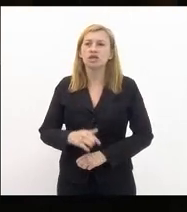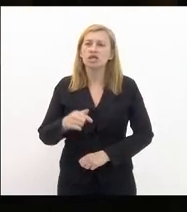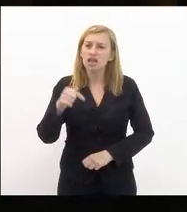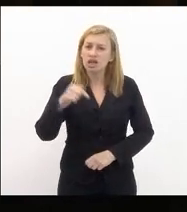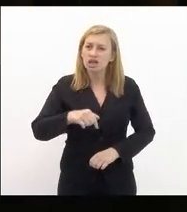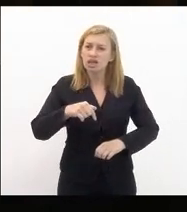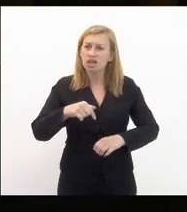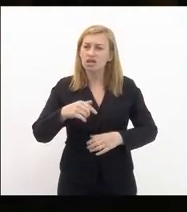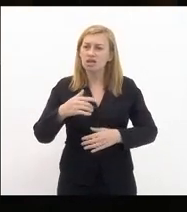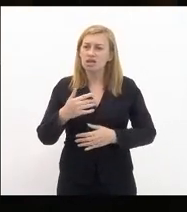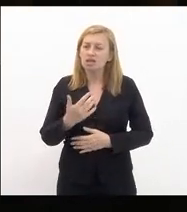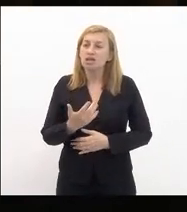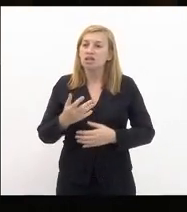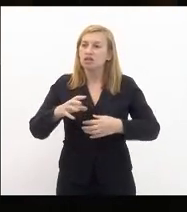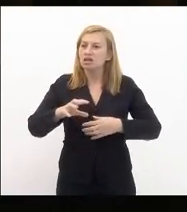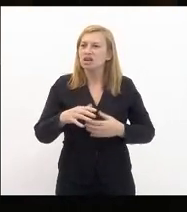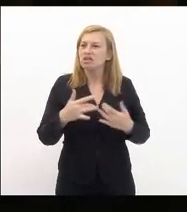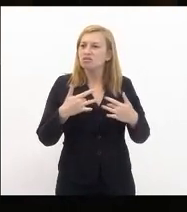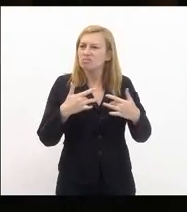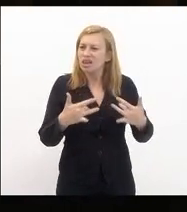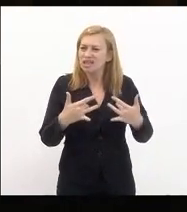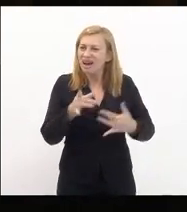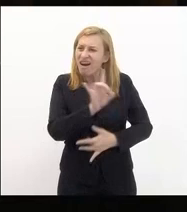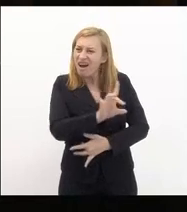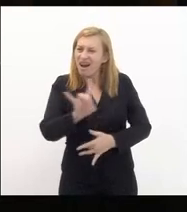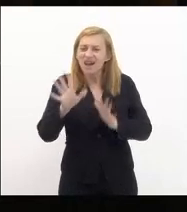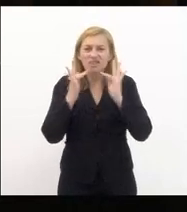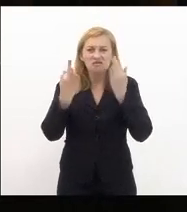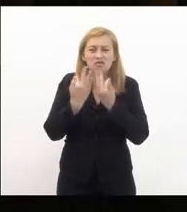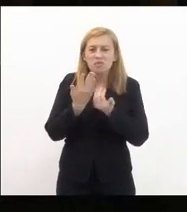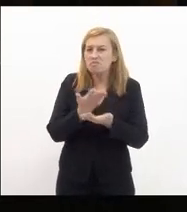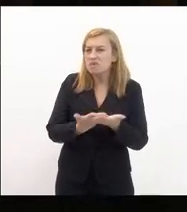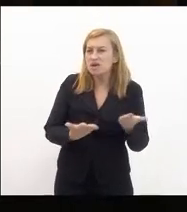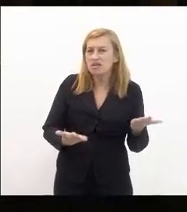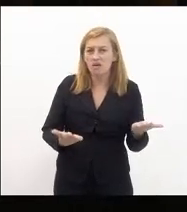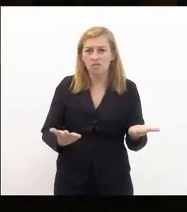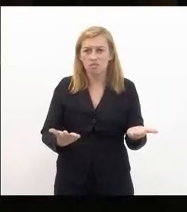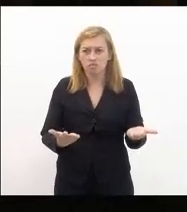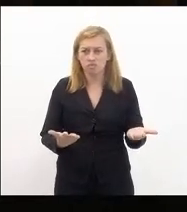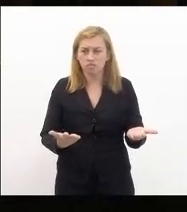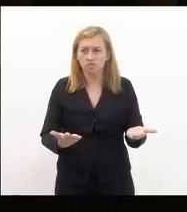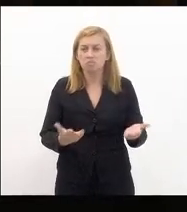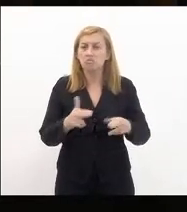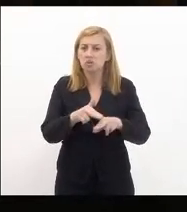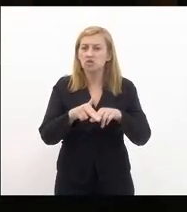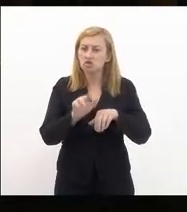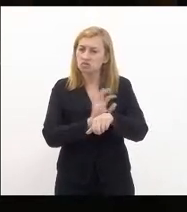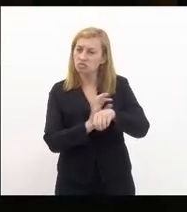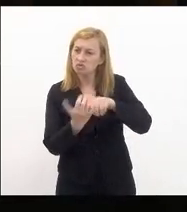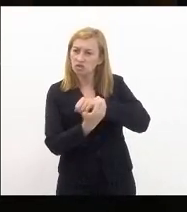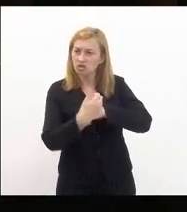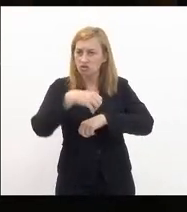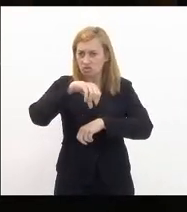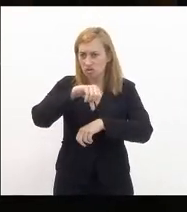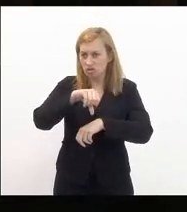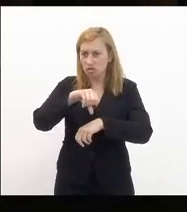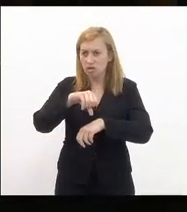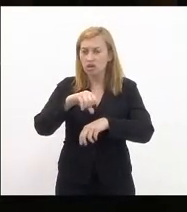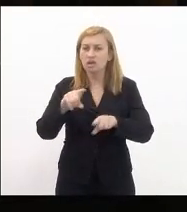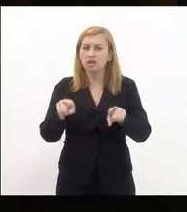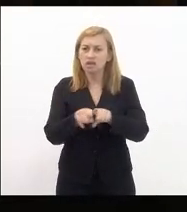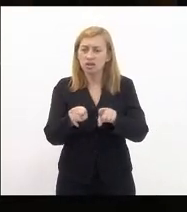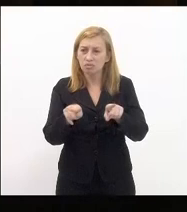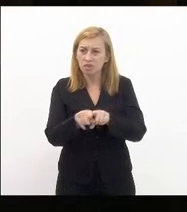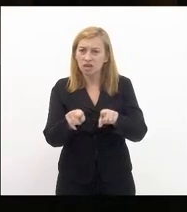solidarizo com cada família que perdeu entes queridos para covid-19 e para omissão e